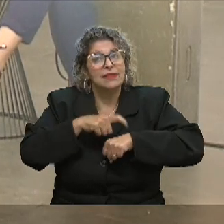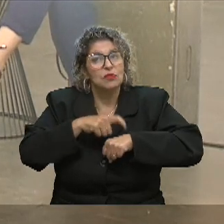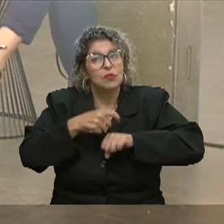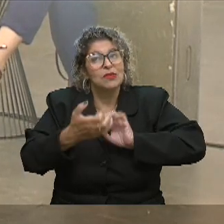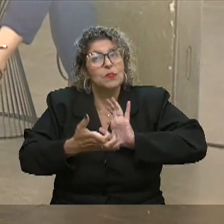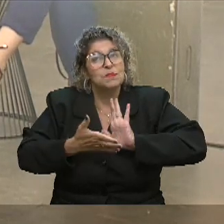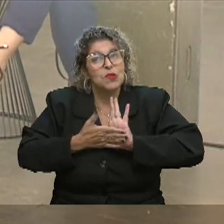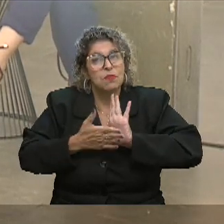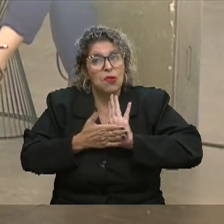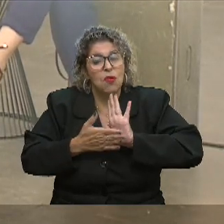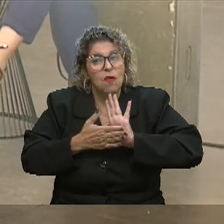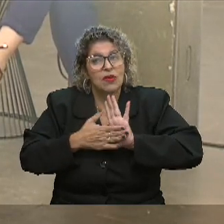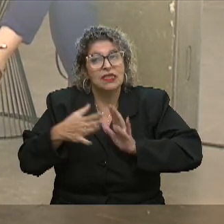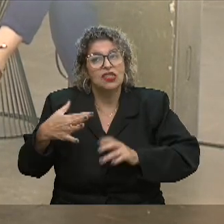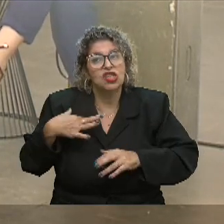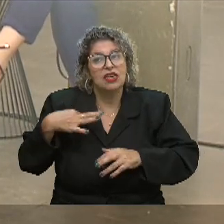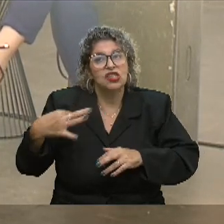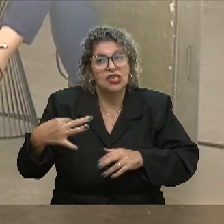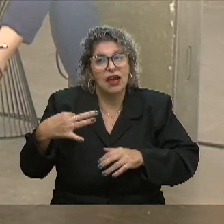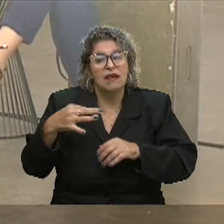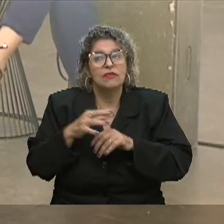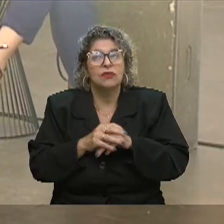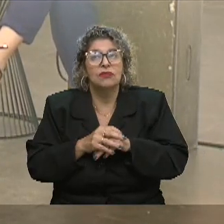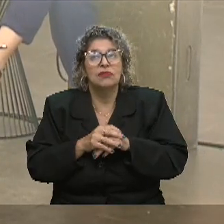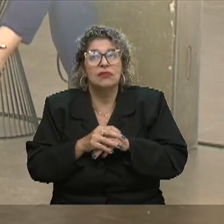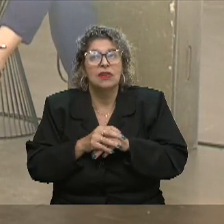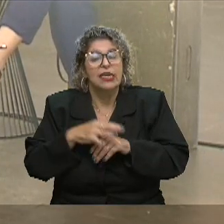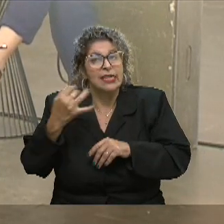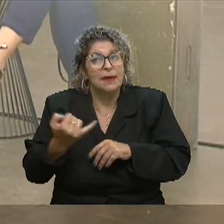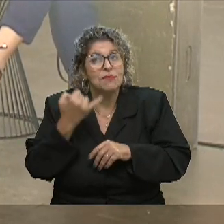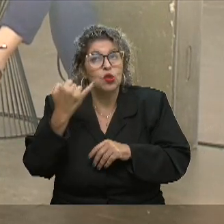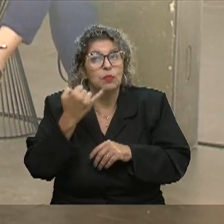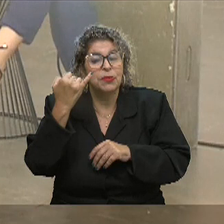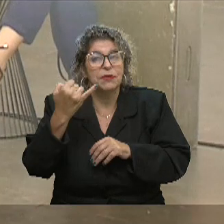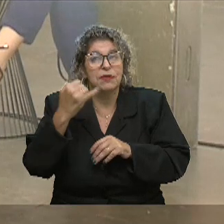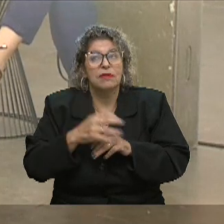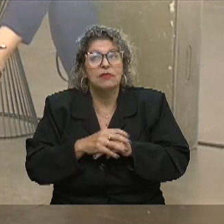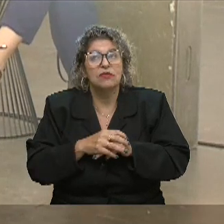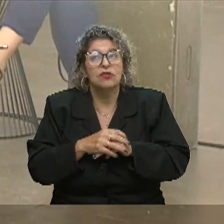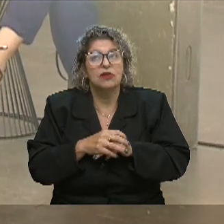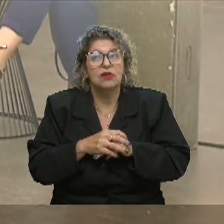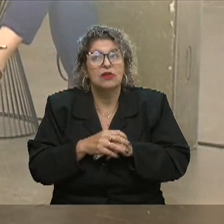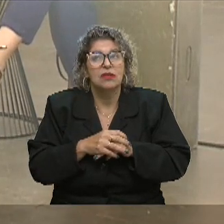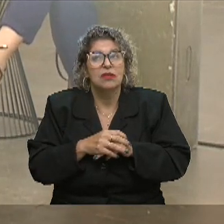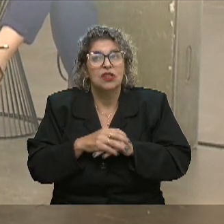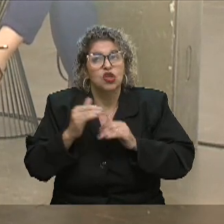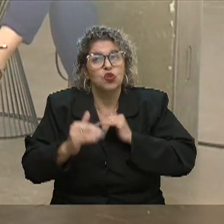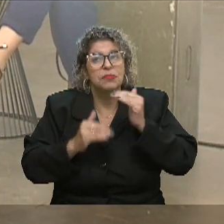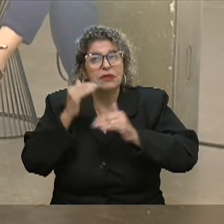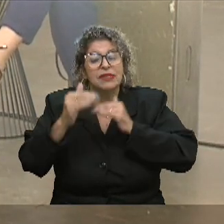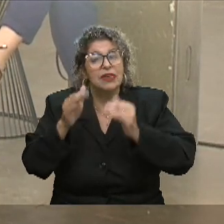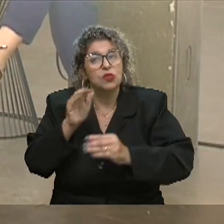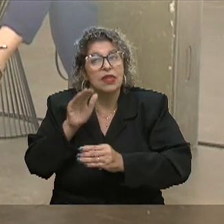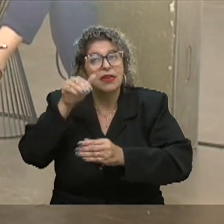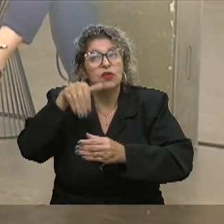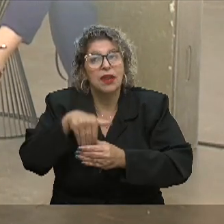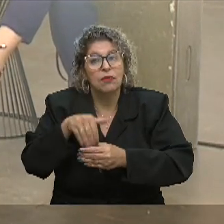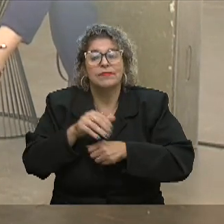propostas de candidatos. Eu acho que isso seria o mais importante a gente nesse início de um processo eleitoral.